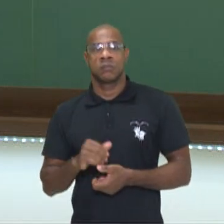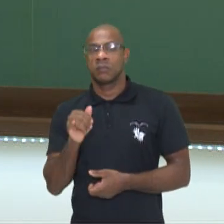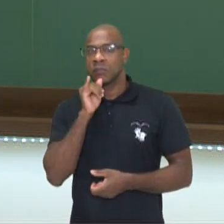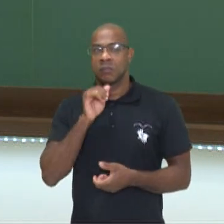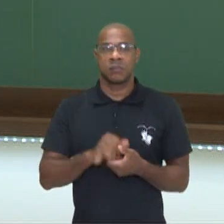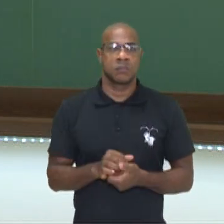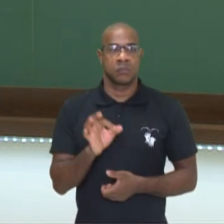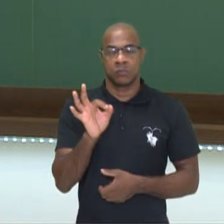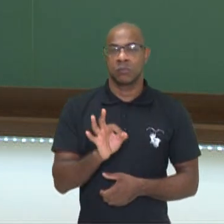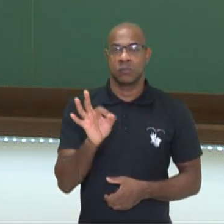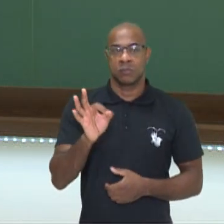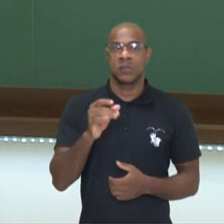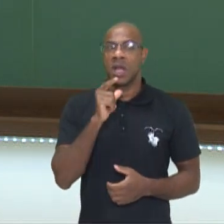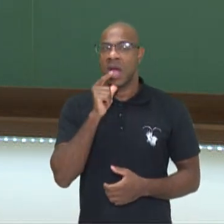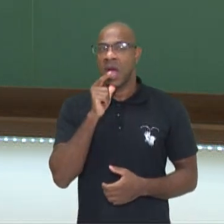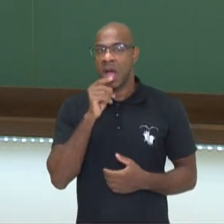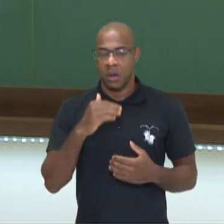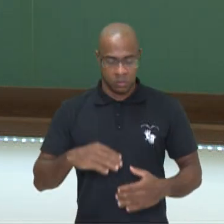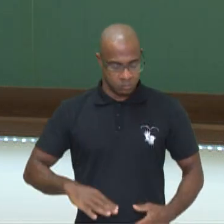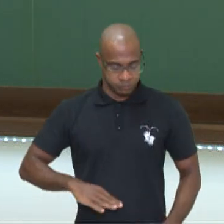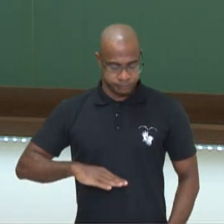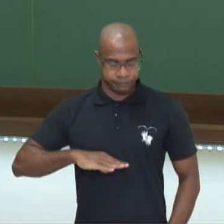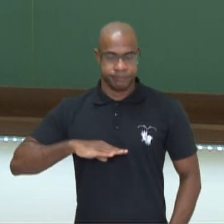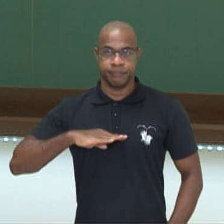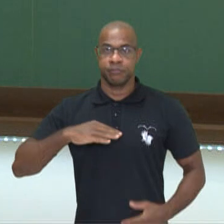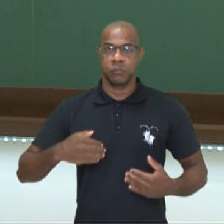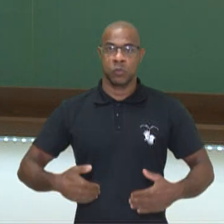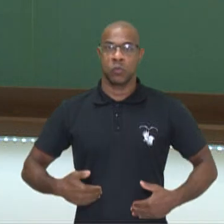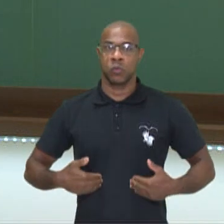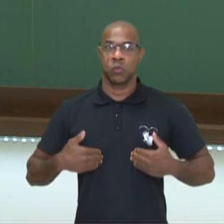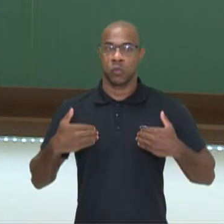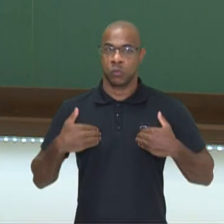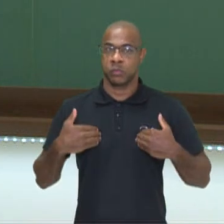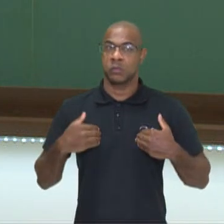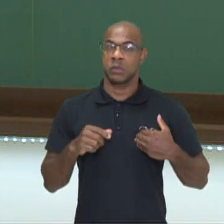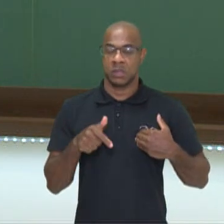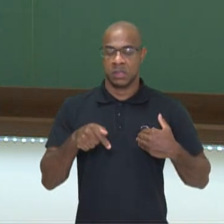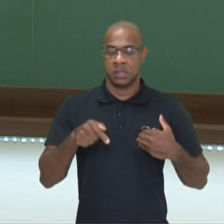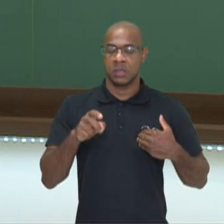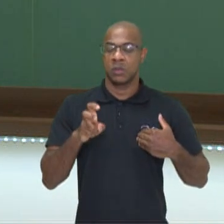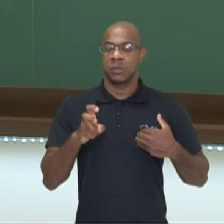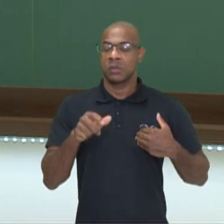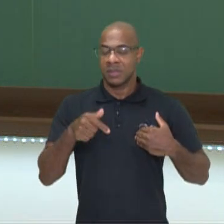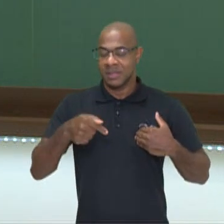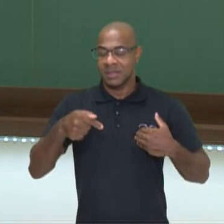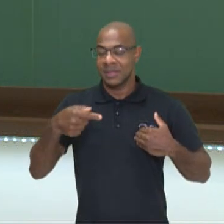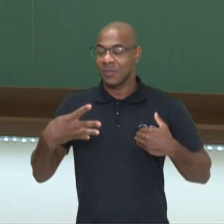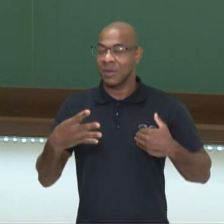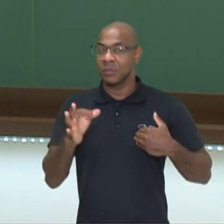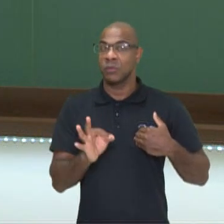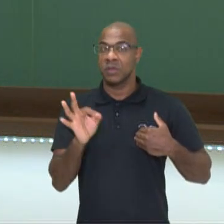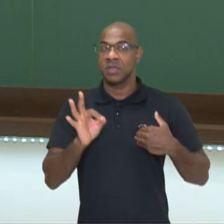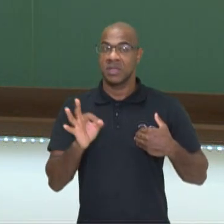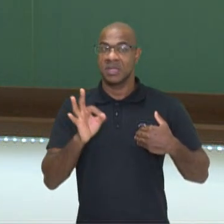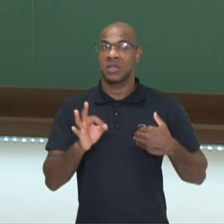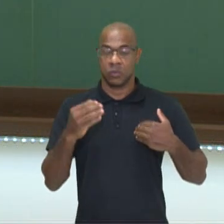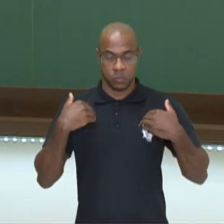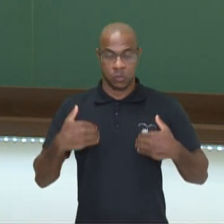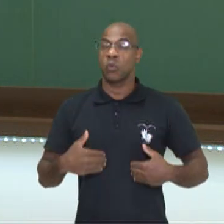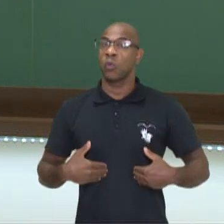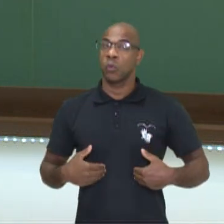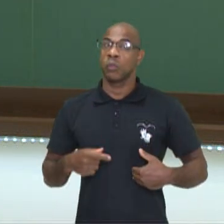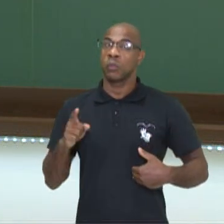humano em torno de 74% do nosso corpo é composto de água. Então olha só uma aplicação que não é comercial.